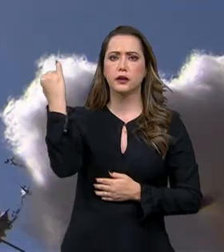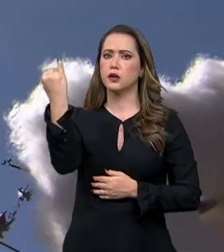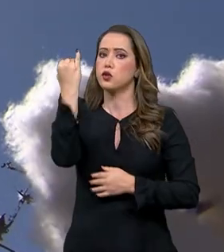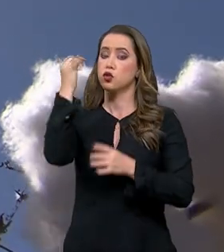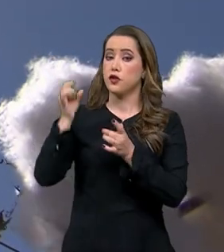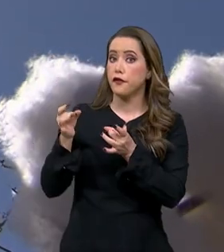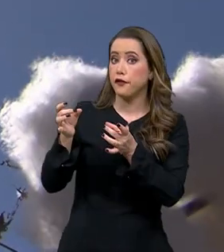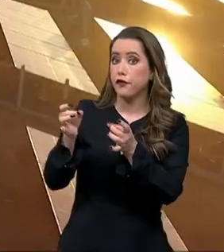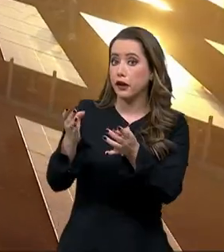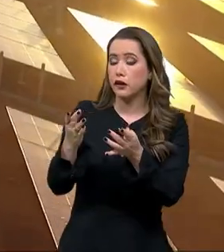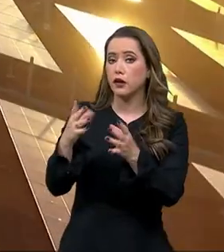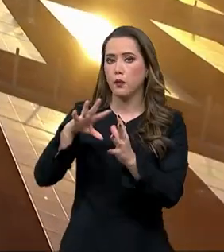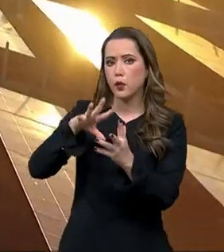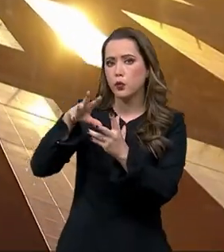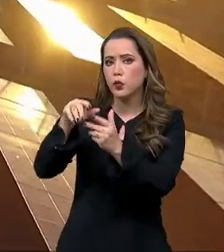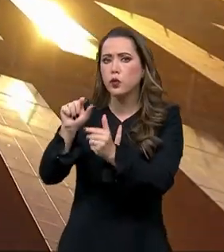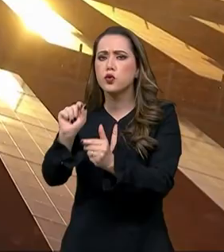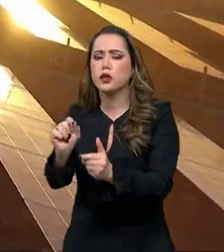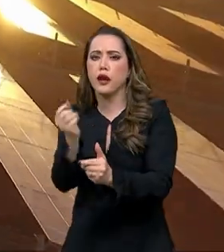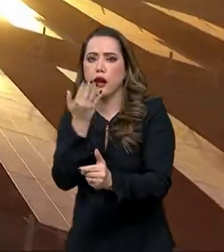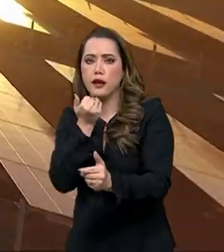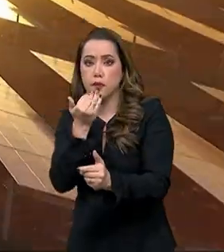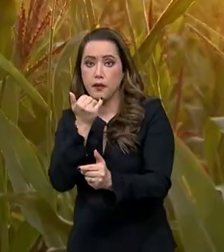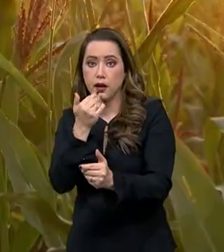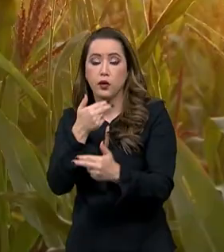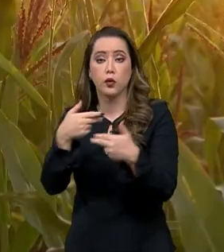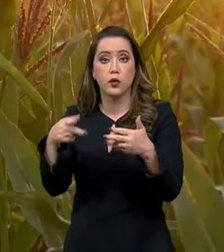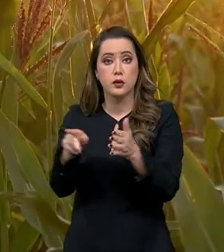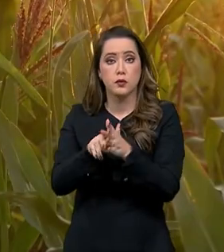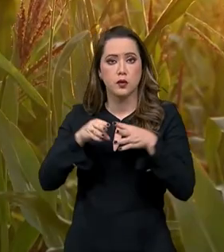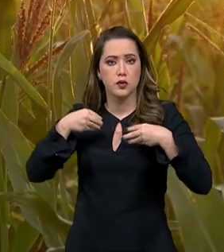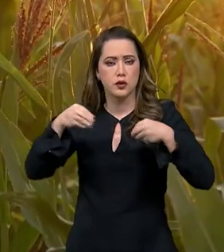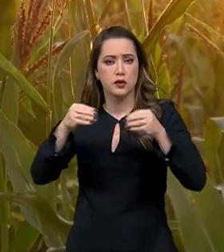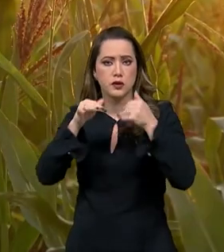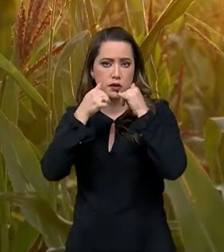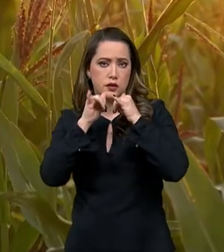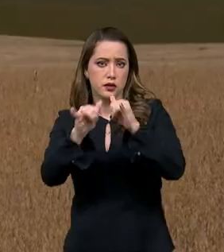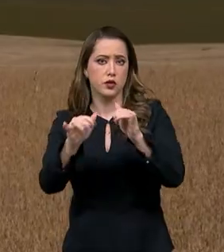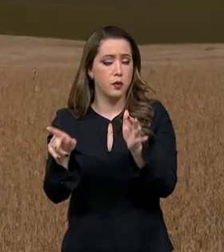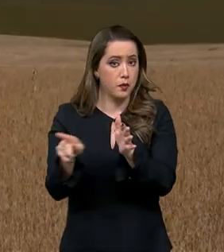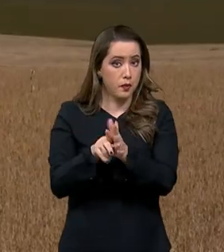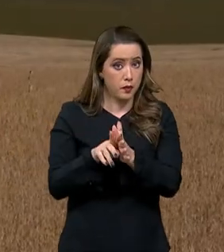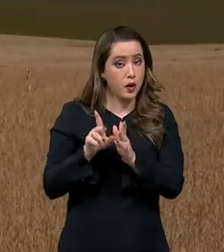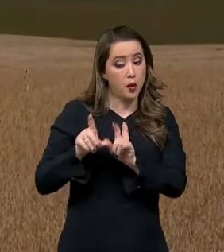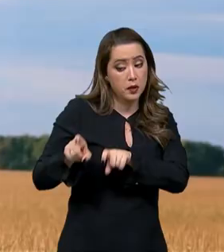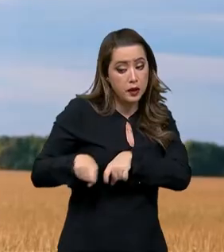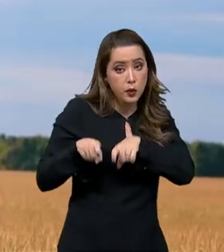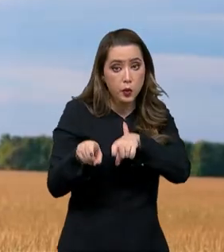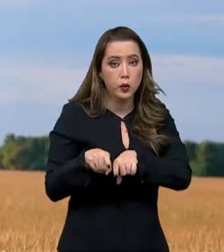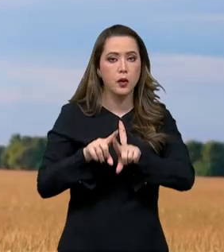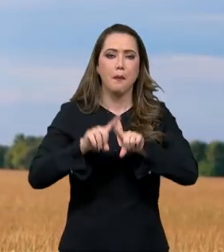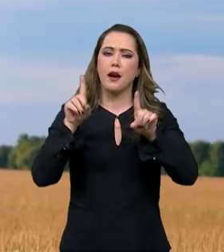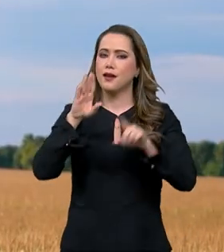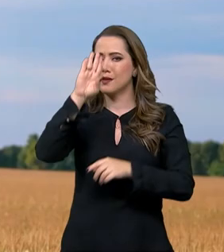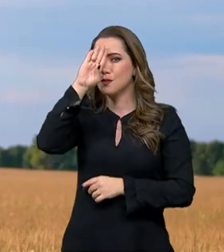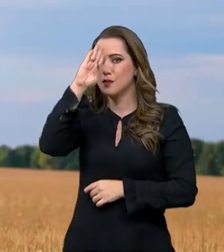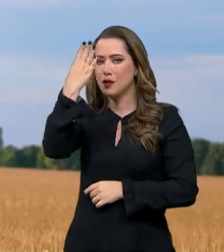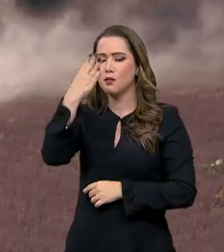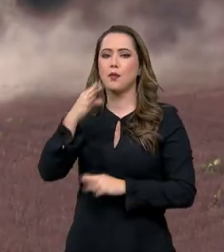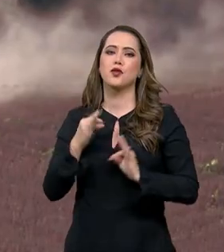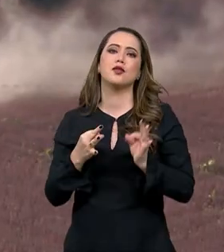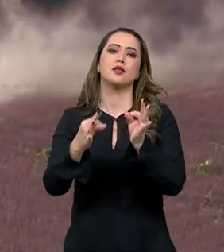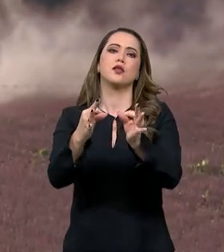internacional de alimentos, fibras e energia. Fruto de sua vocação natural para o agro, mas principalmente da base